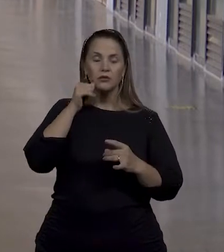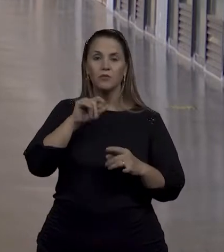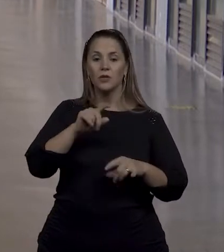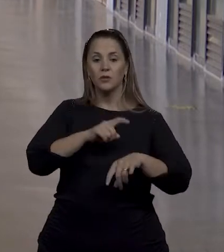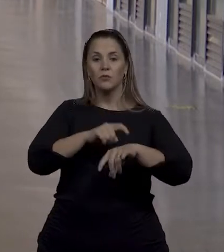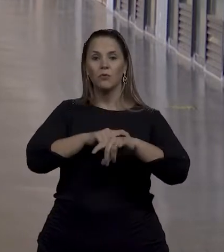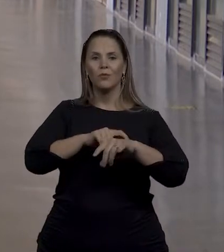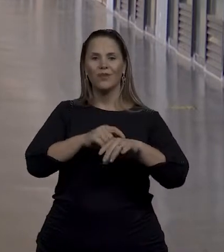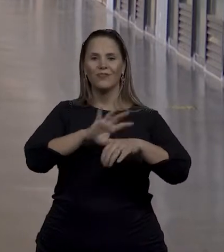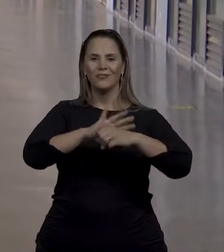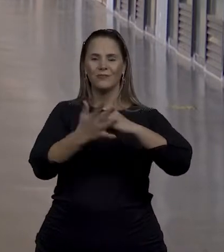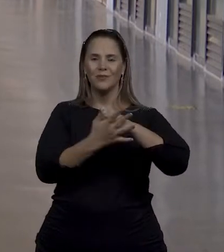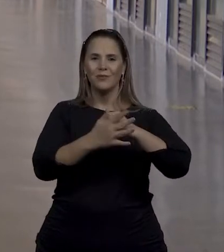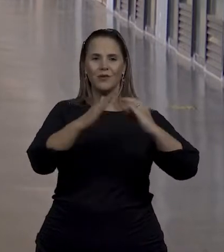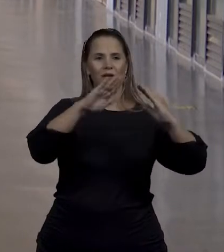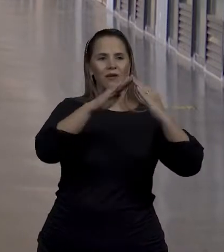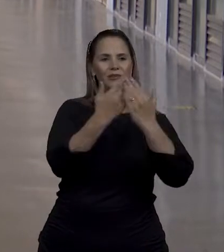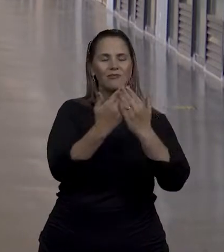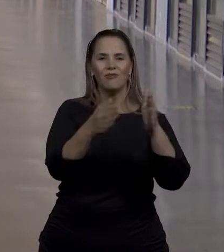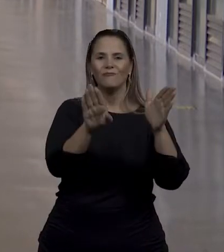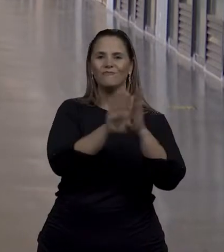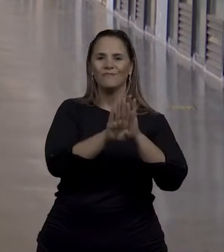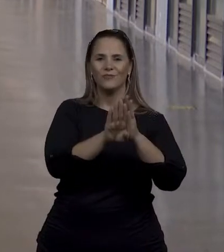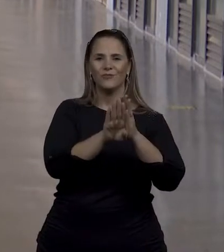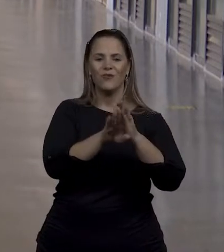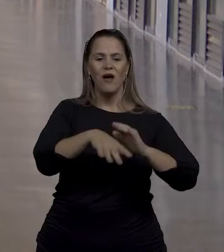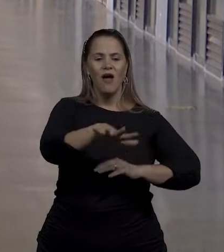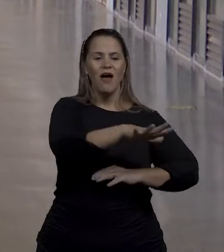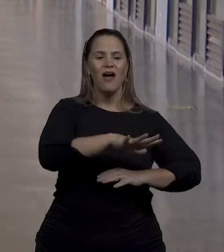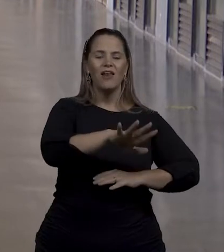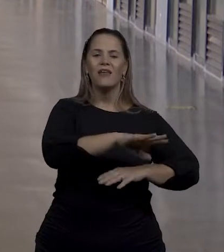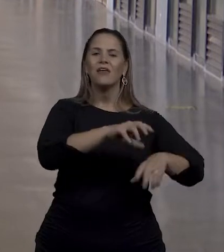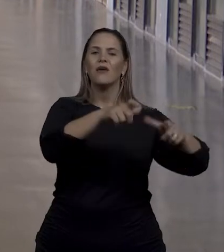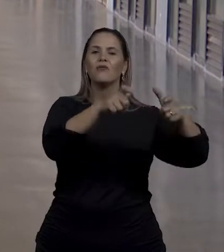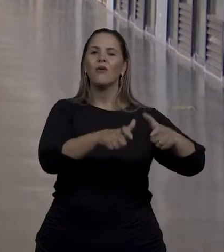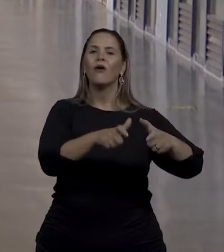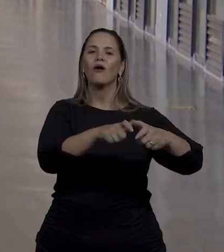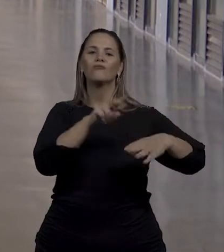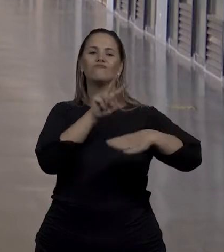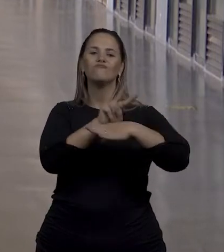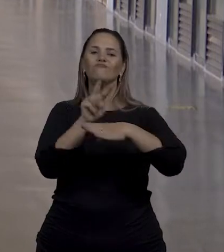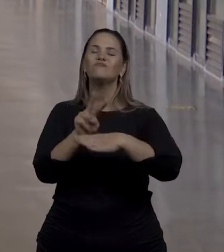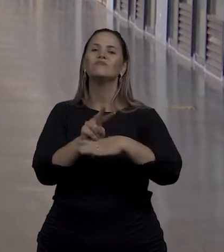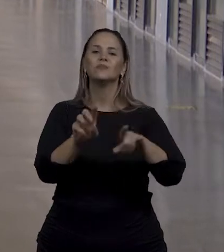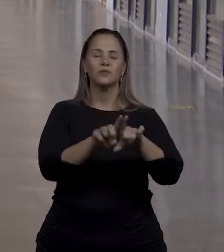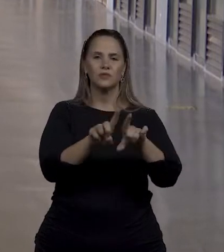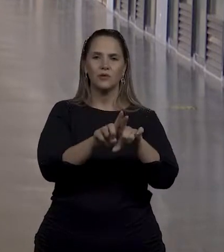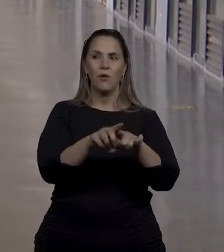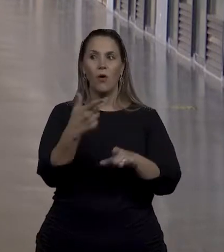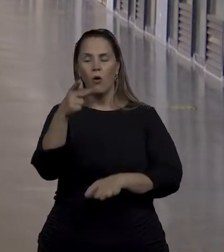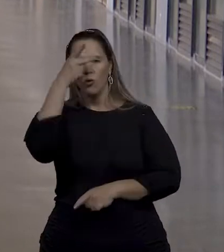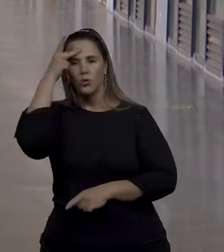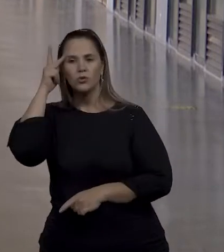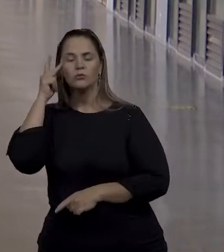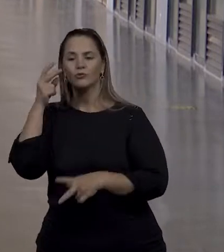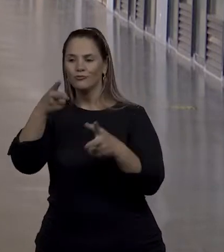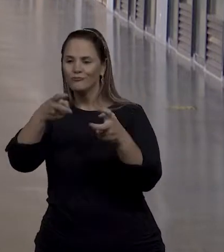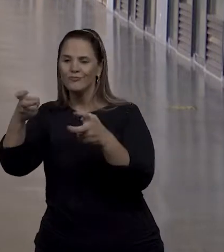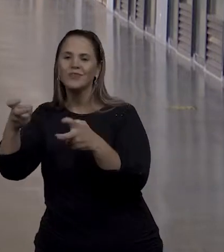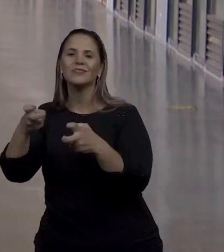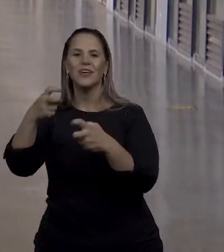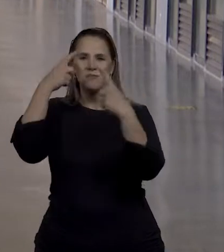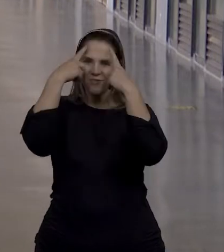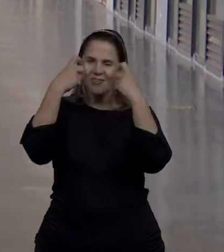Então, a escola acaba sendo também um espaço de proteção, onde outras pessoas percebem indícios dessa violência e conseguem